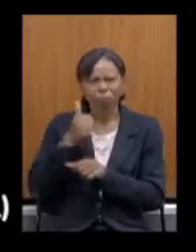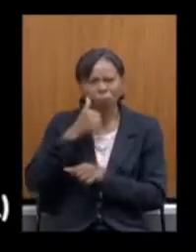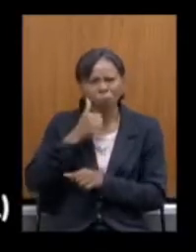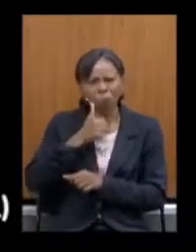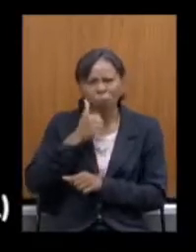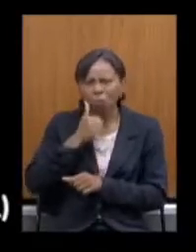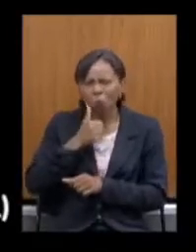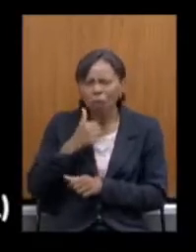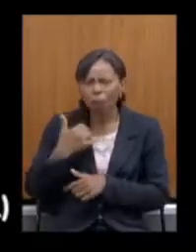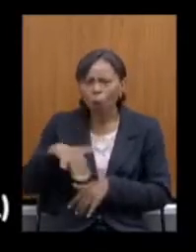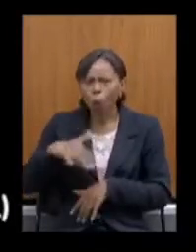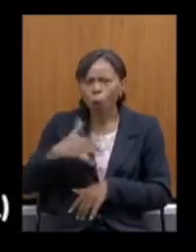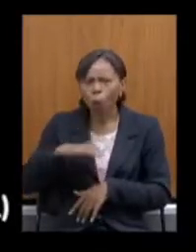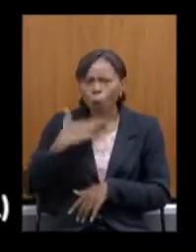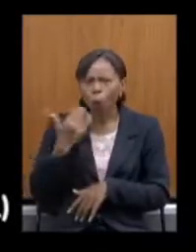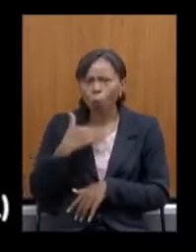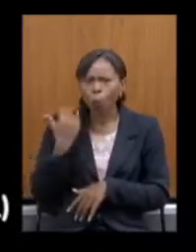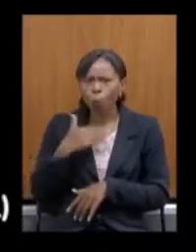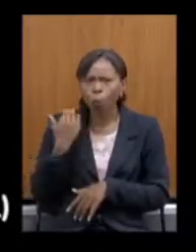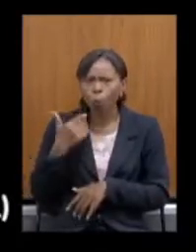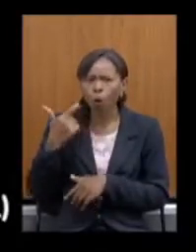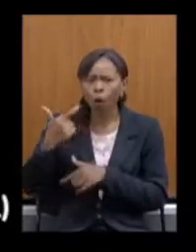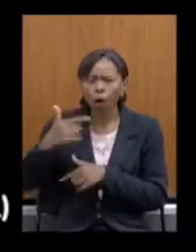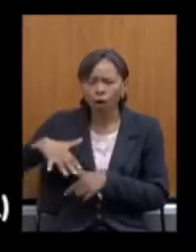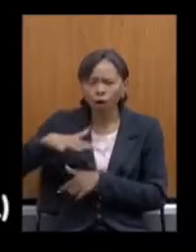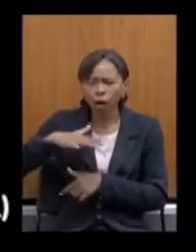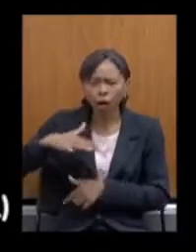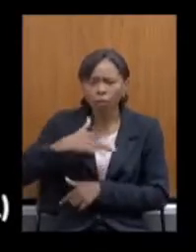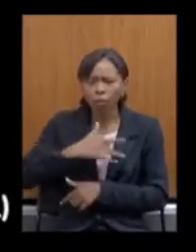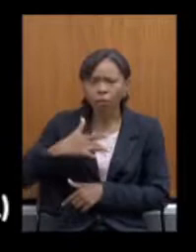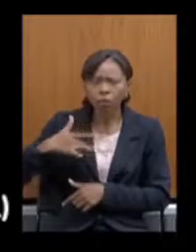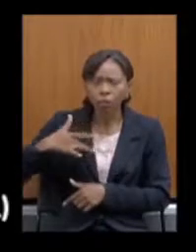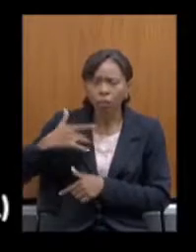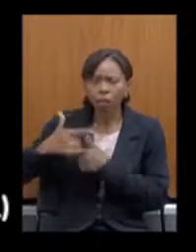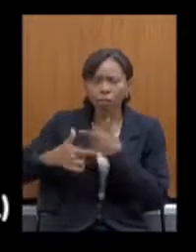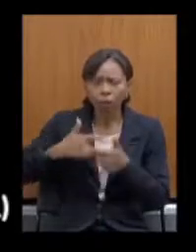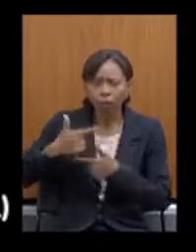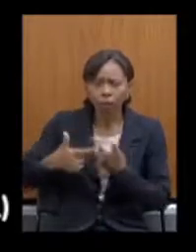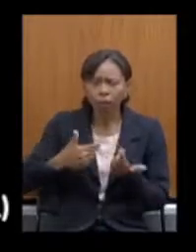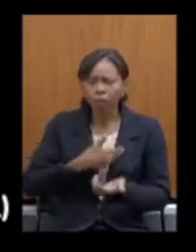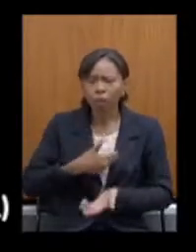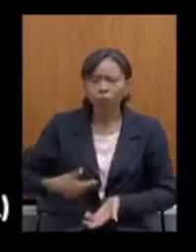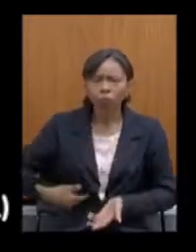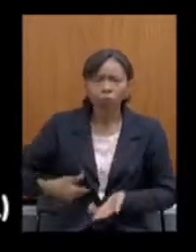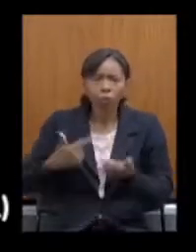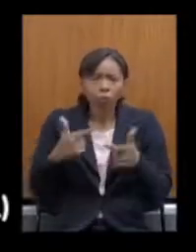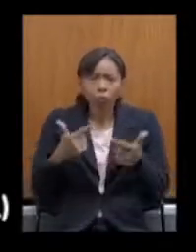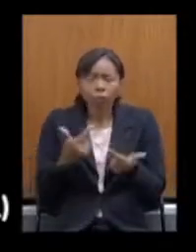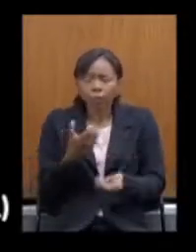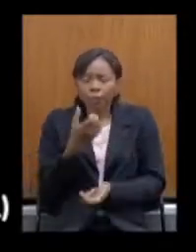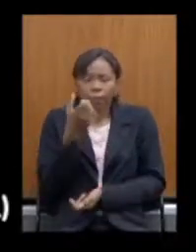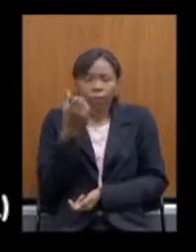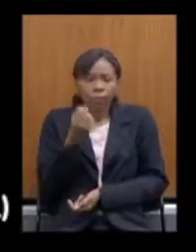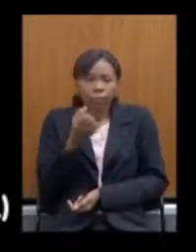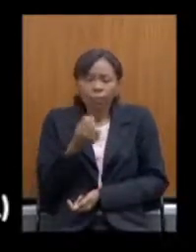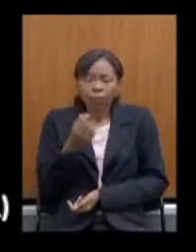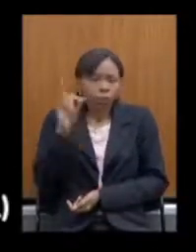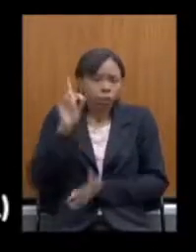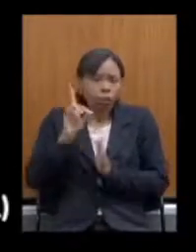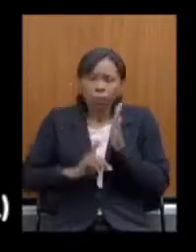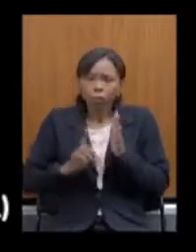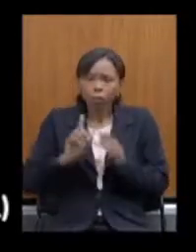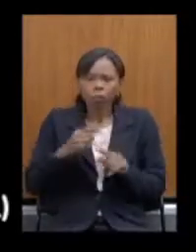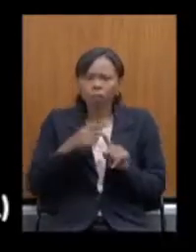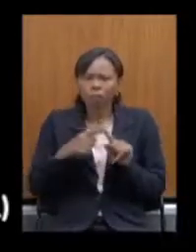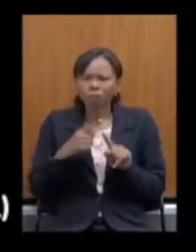estão morrendo no serviço público e não vão ter direito a pensão as suas familiares não terão proteção desse estado isso é violação grave de